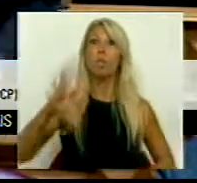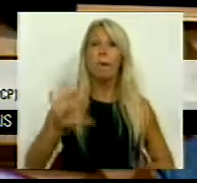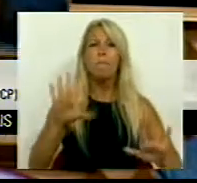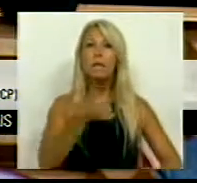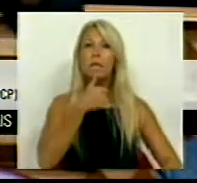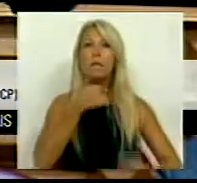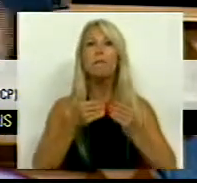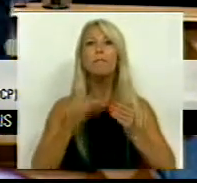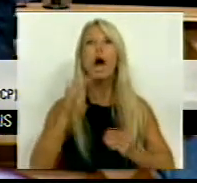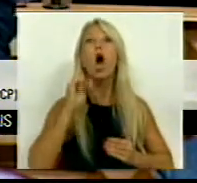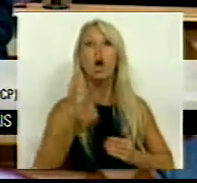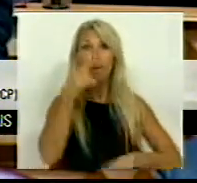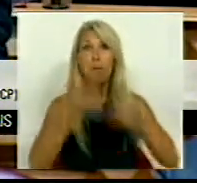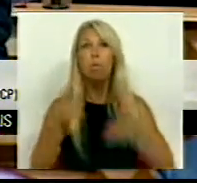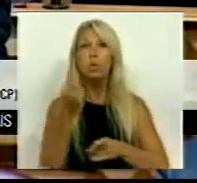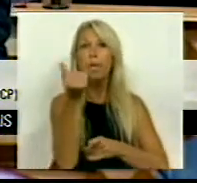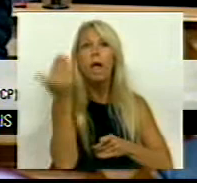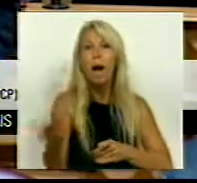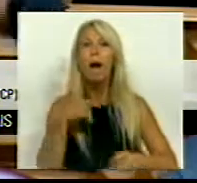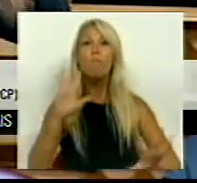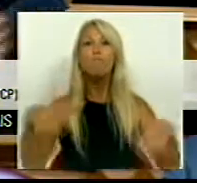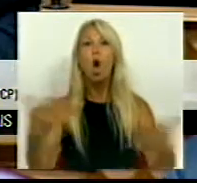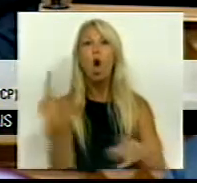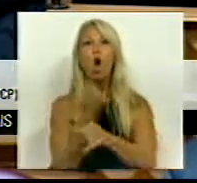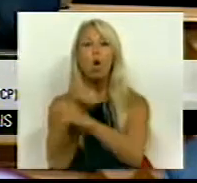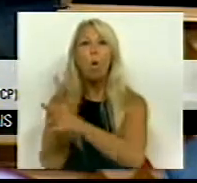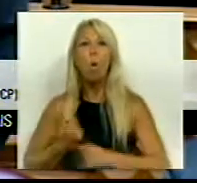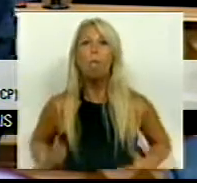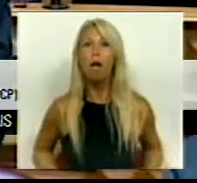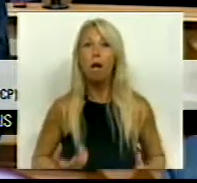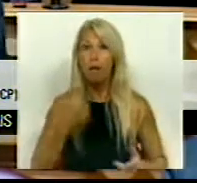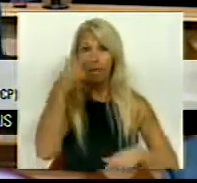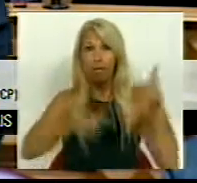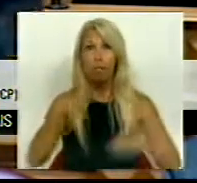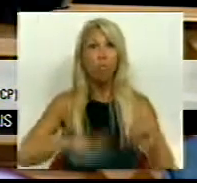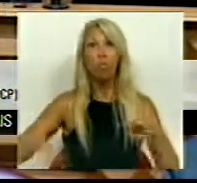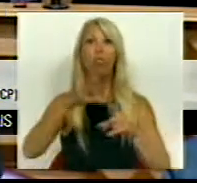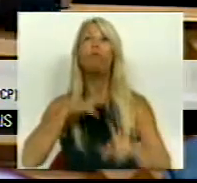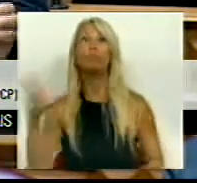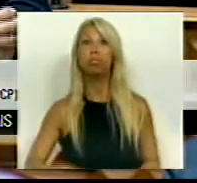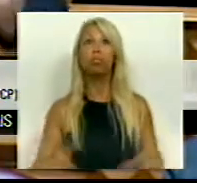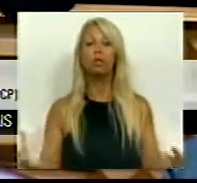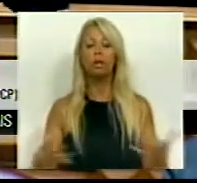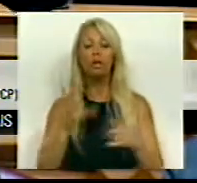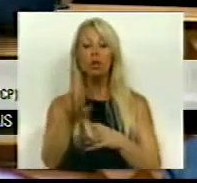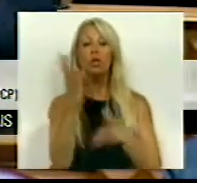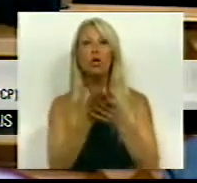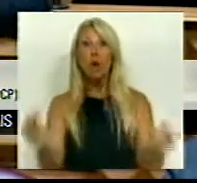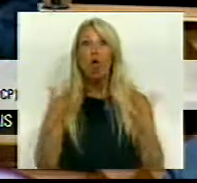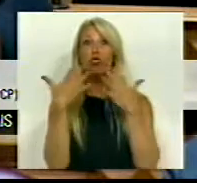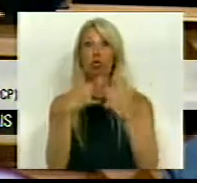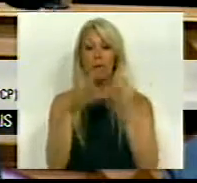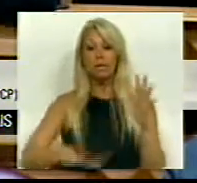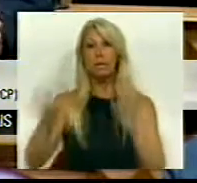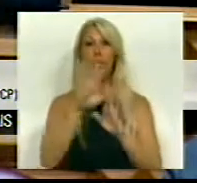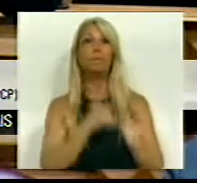é mais poder de compra, Srs. Deputados. Para a população, para os consumidores, para o povo português a solução estrutural para a situação das